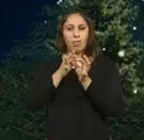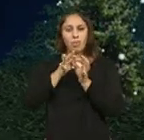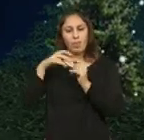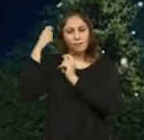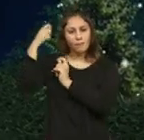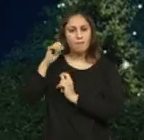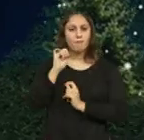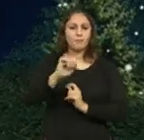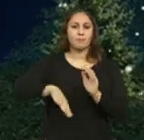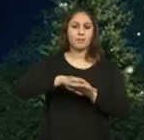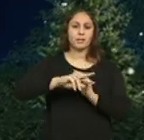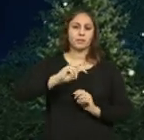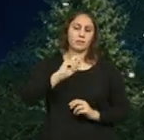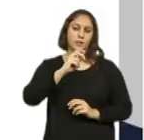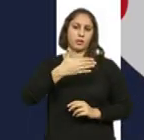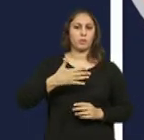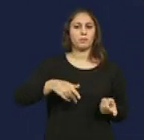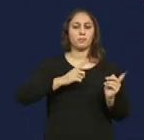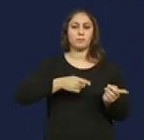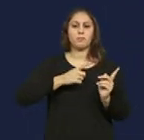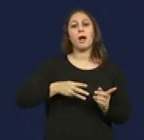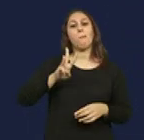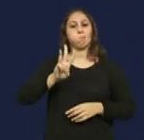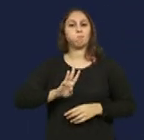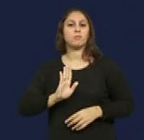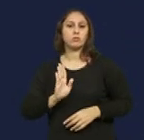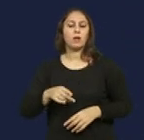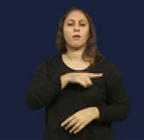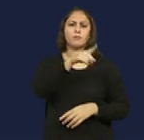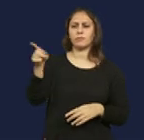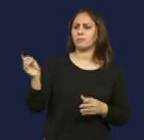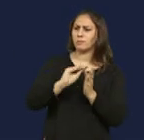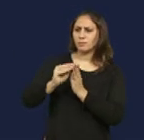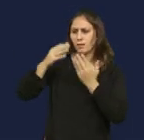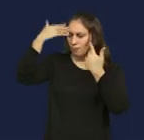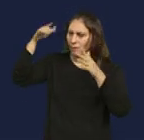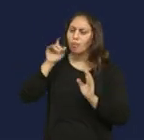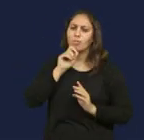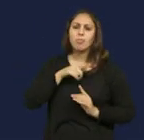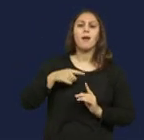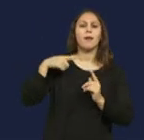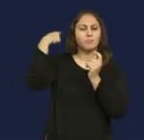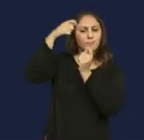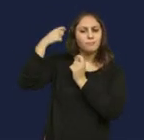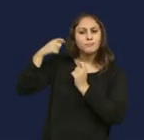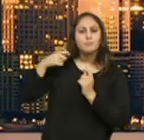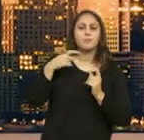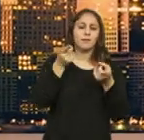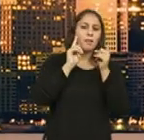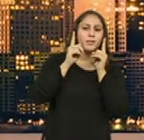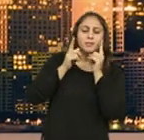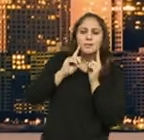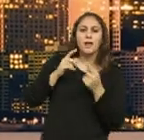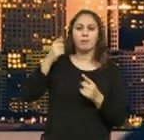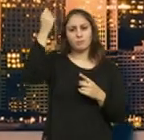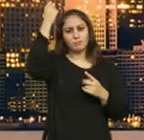É o Cinedita, o Festival de Curtas de Arganil. Já vai na terceira edição e fazem-se podem escrever. Animação, documentário, experimental e ficção. É a melhor curta